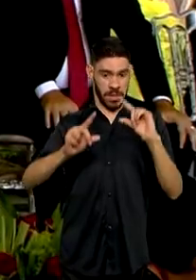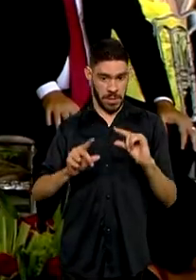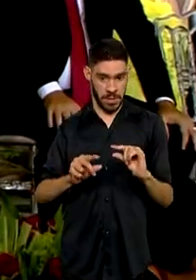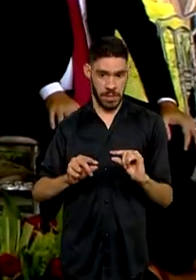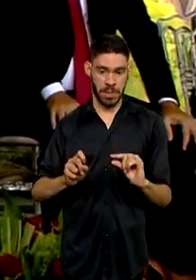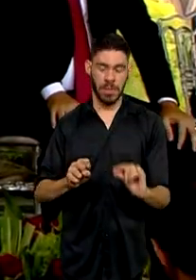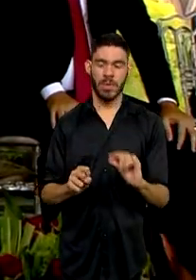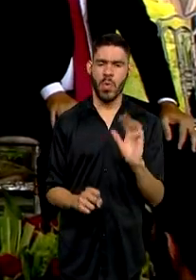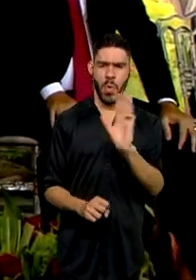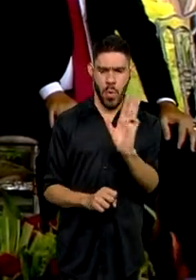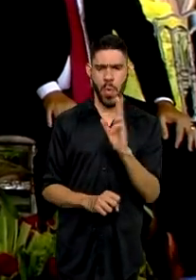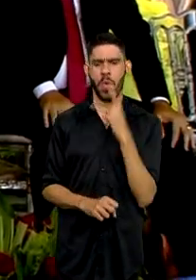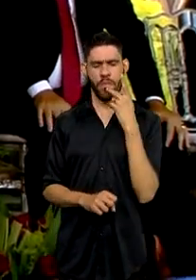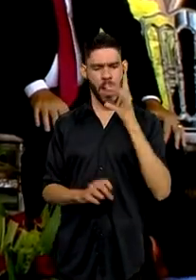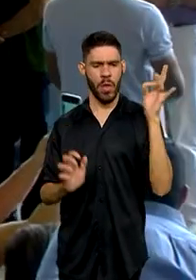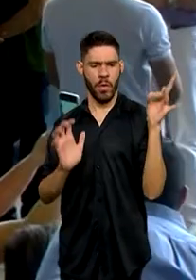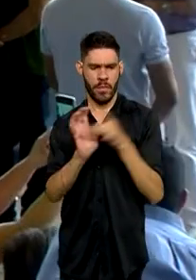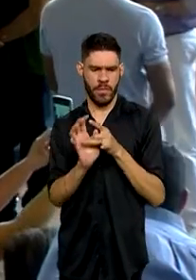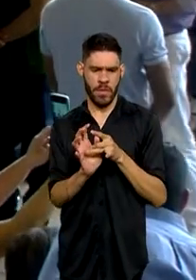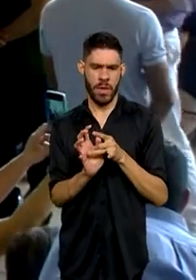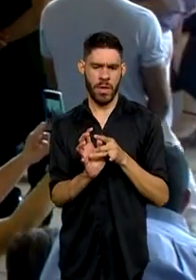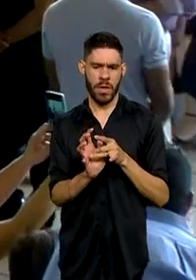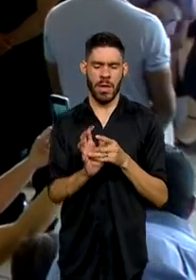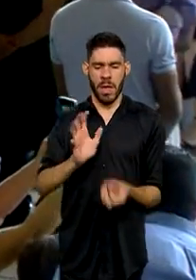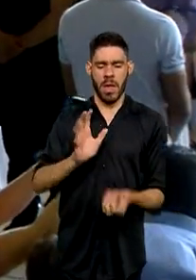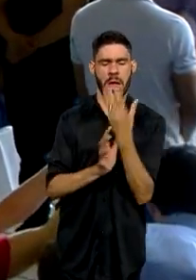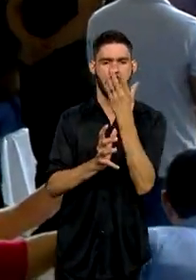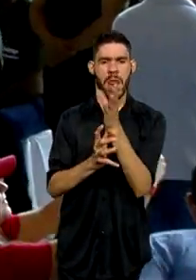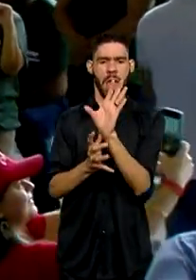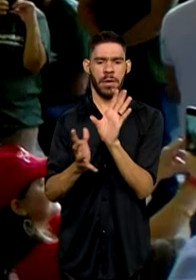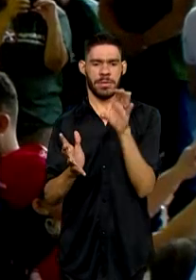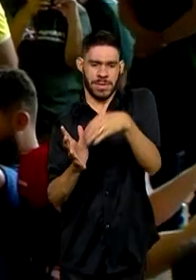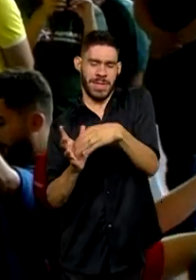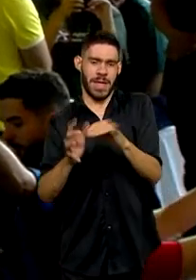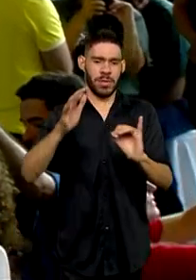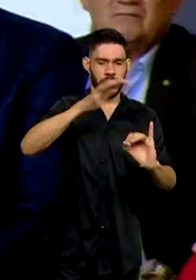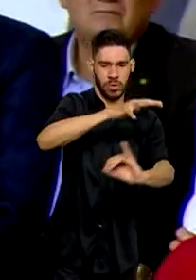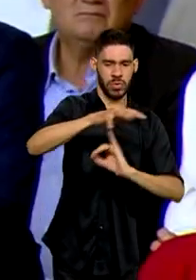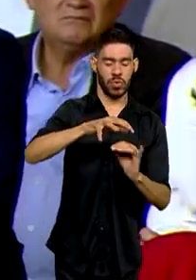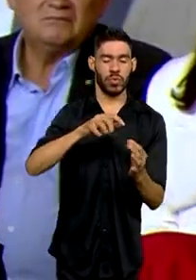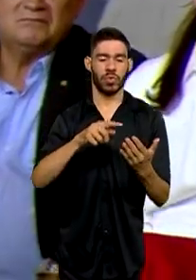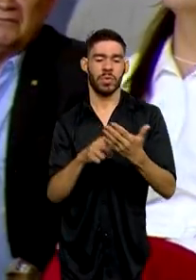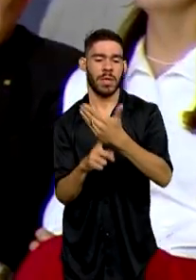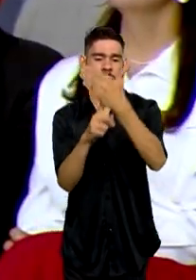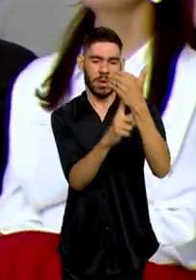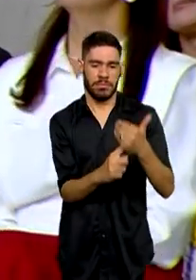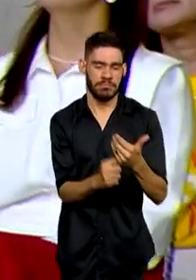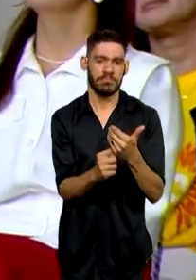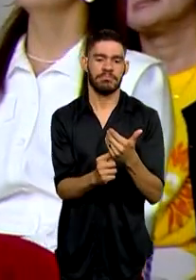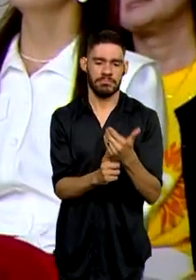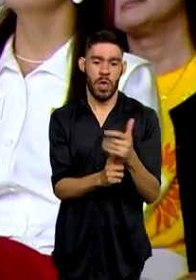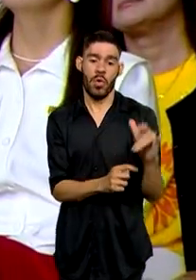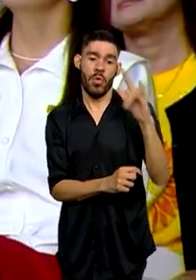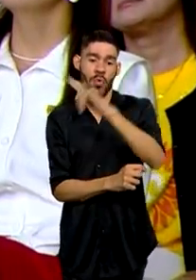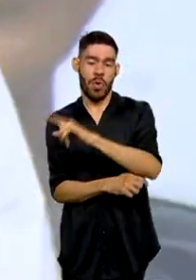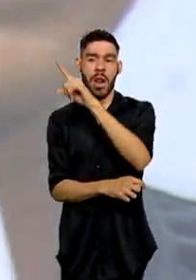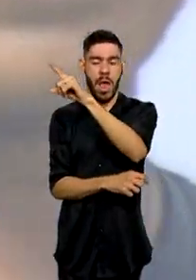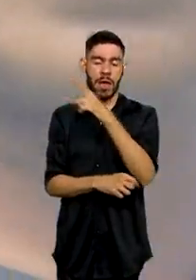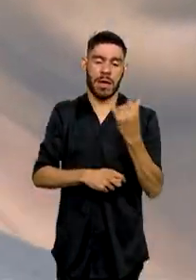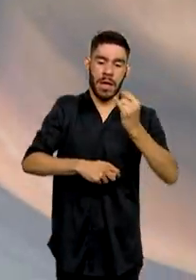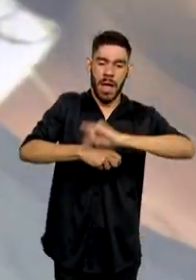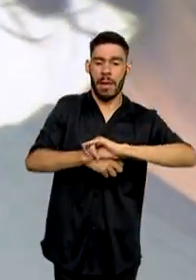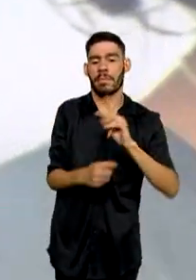Lula também confirmou a instalação de uma sede do Instituto Tecnológico de Aeronáutica, em Fortaleza.